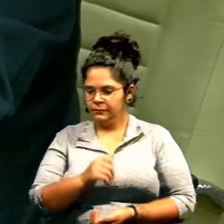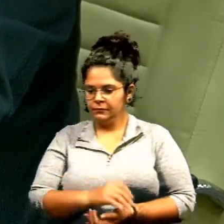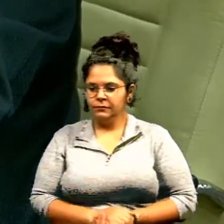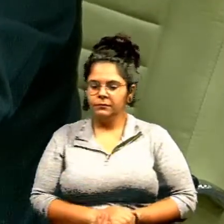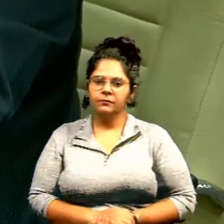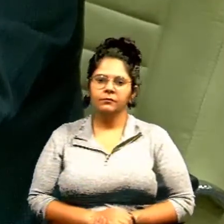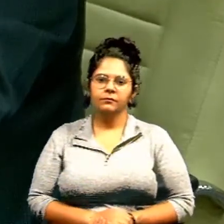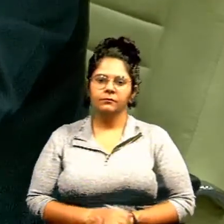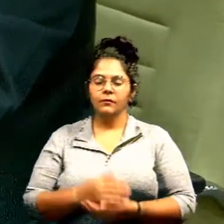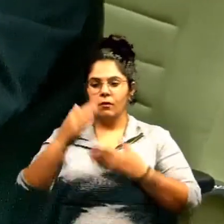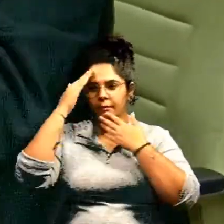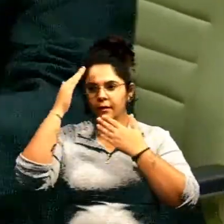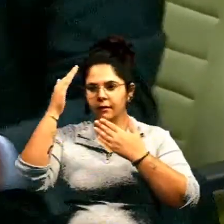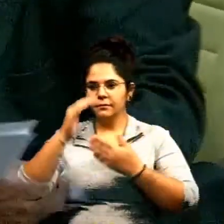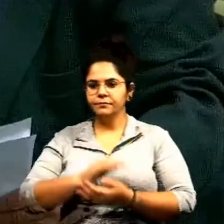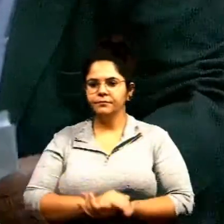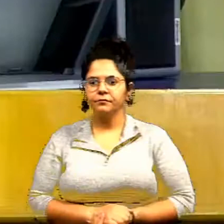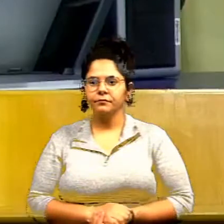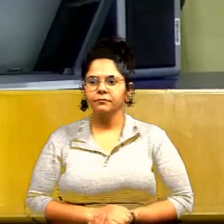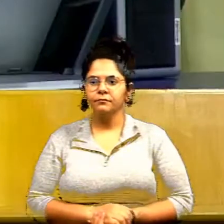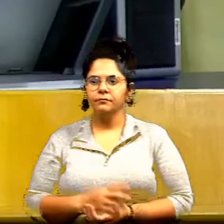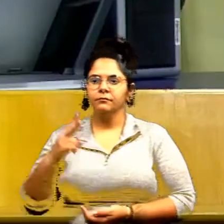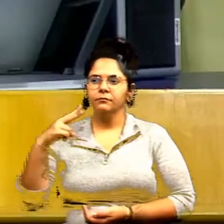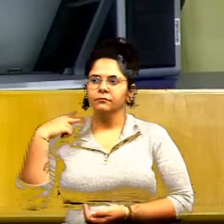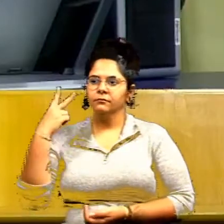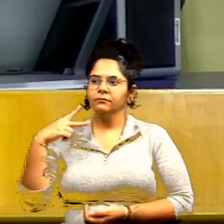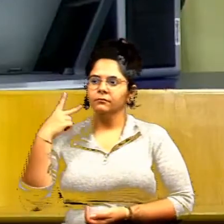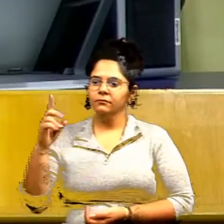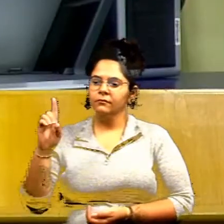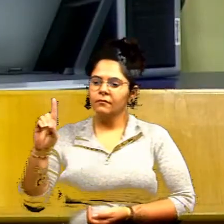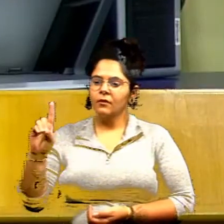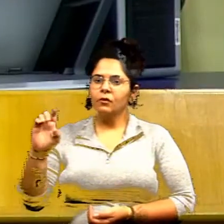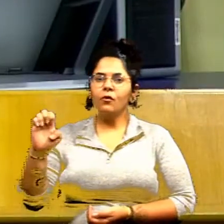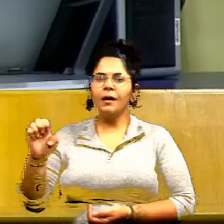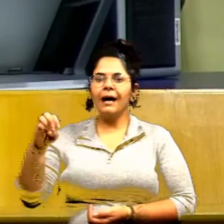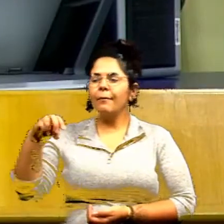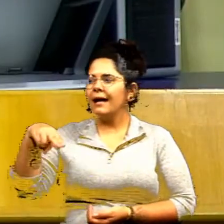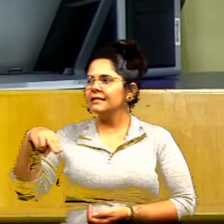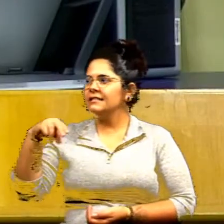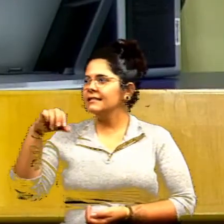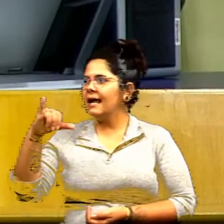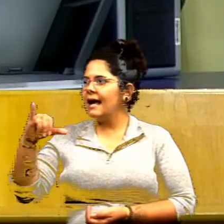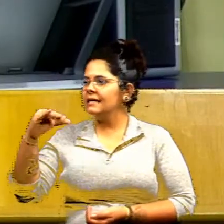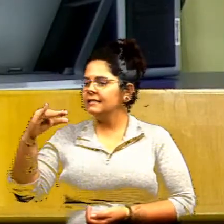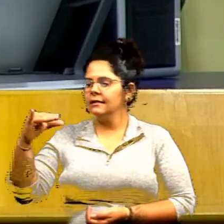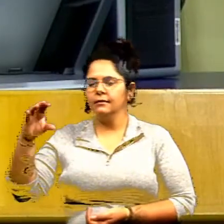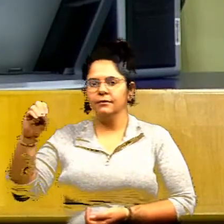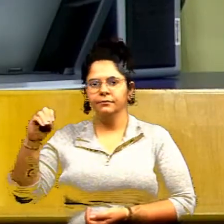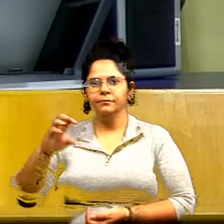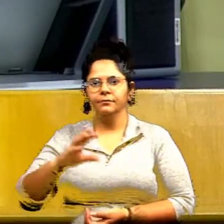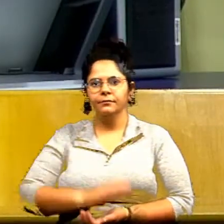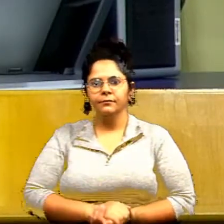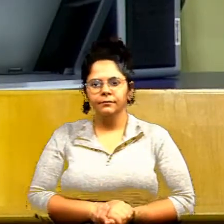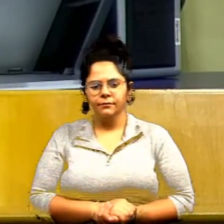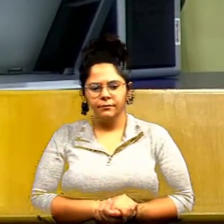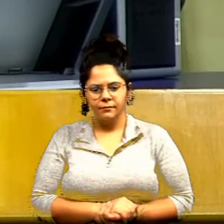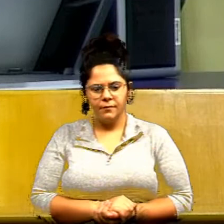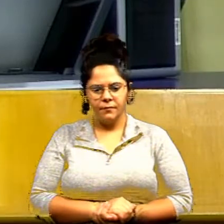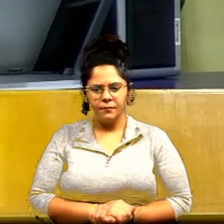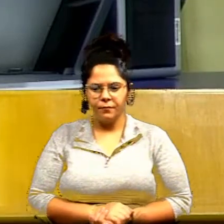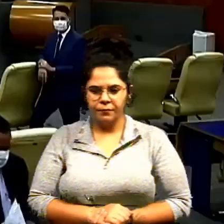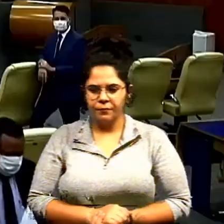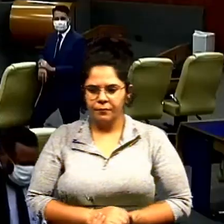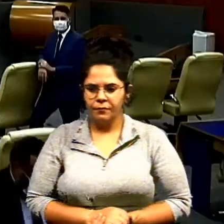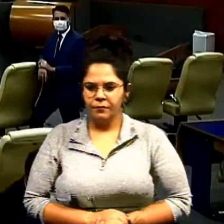nem com faca nas costas. Muito obrigado. Obrigado. Vereador Denício, em seguida, vereador Carlin Café. Senhores, perfeitamente. Vereador Denício, pela ordem.